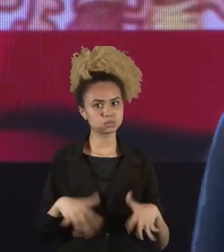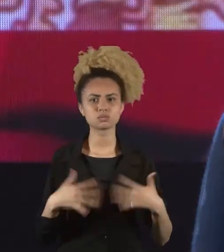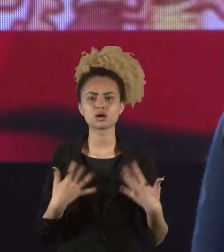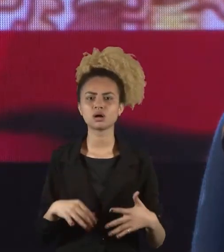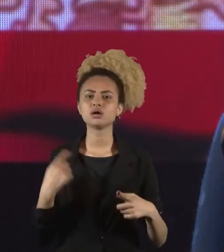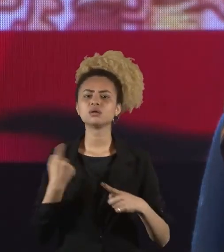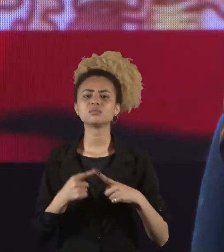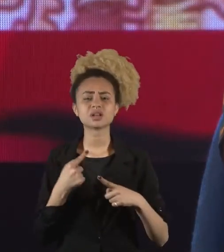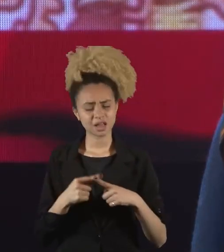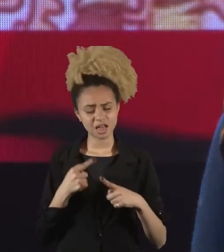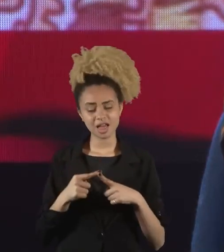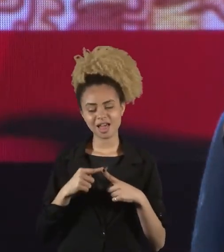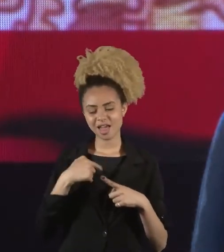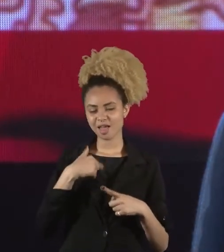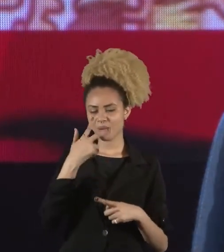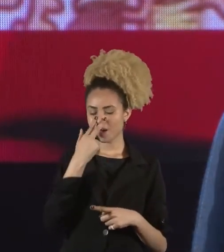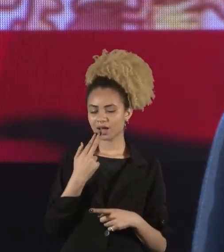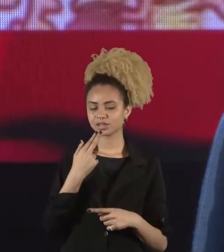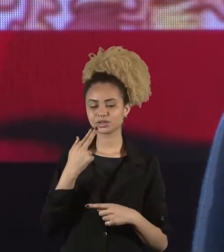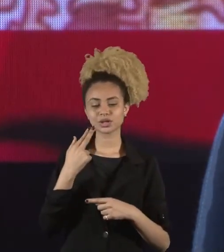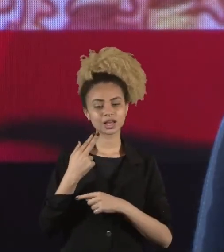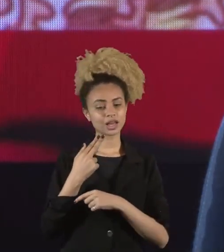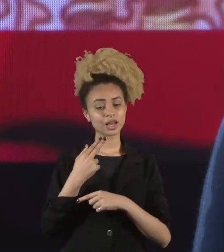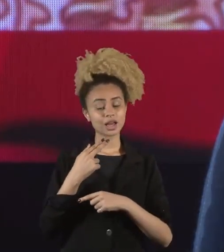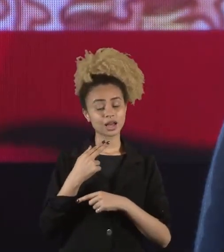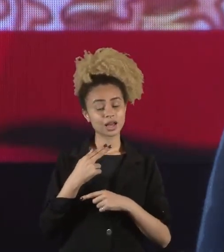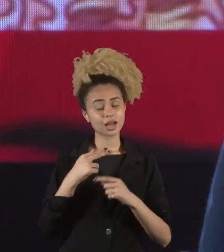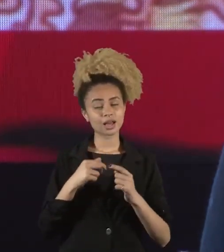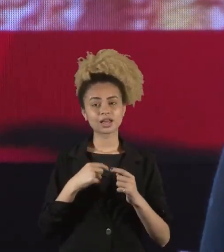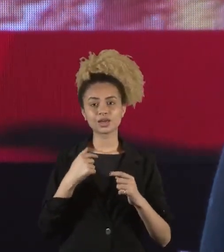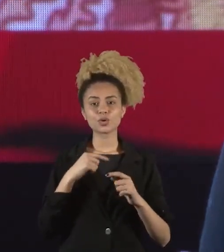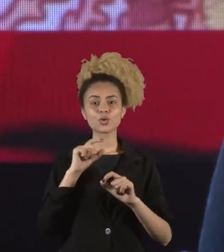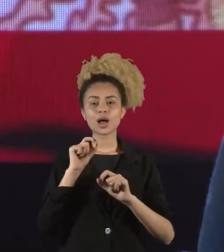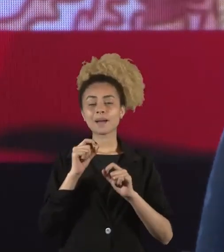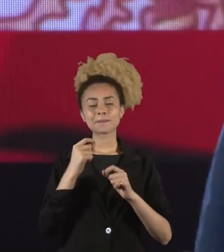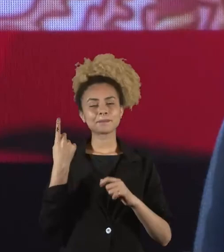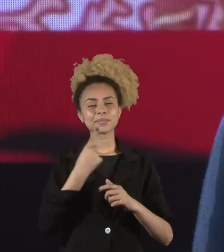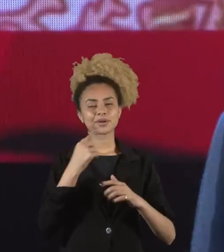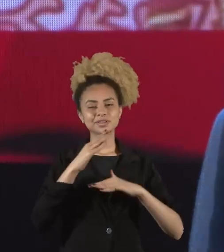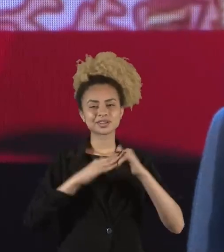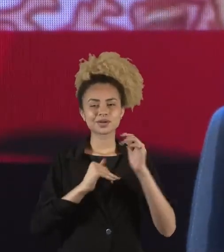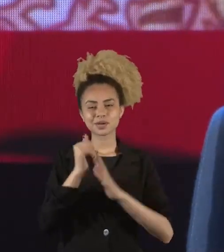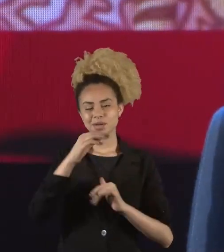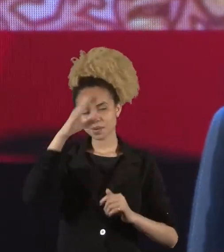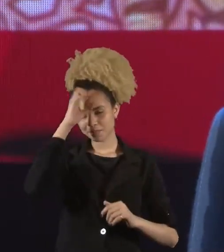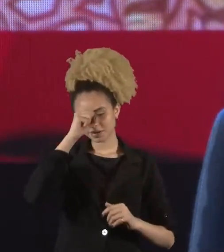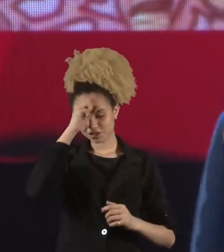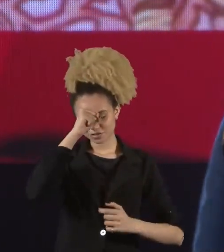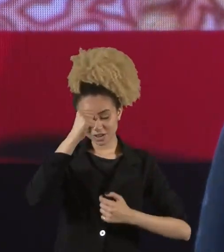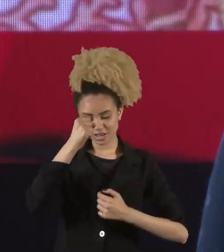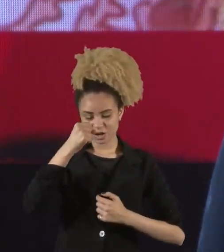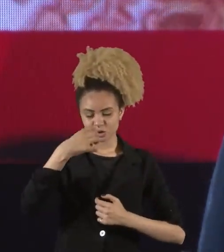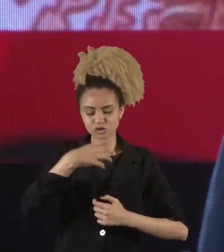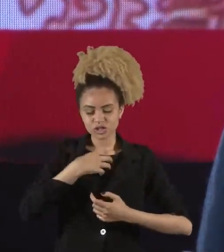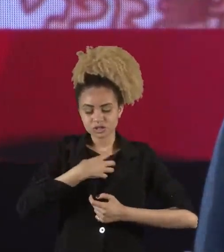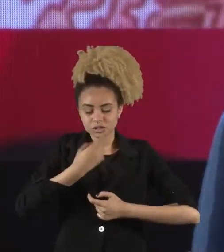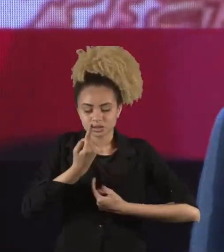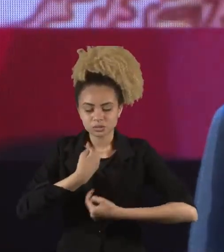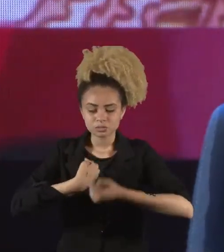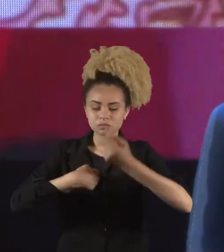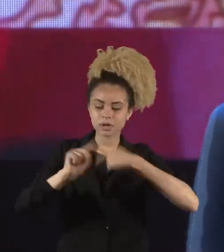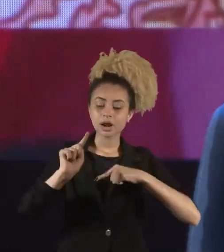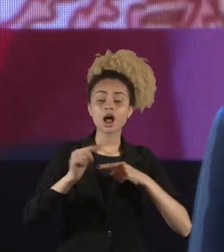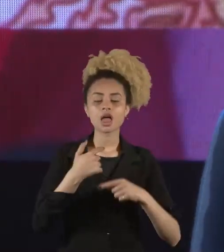eu acho que a primeira habilidade que eu desenvolvi nesse processo foi a resiliência. E eu acho que essa é uma habilidade que todo